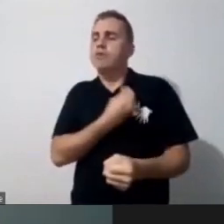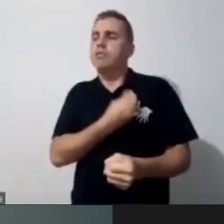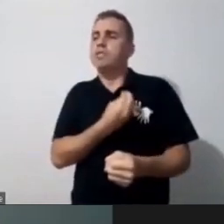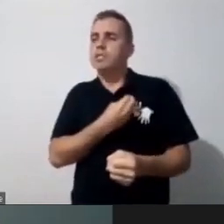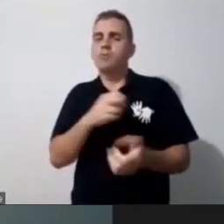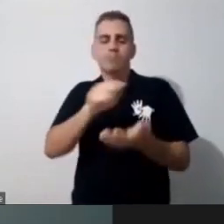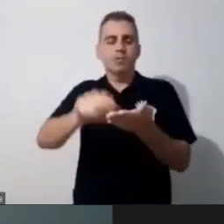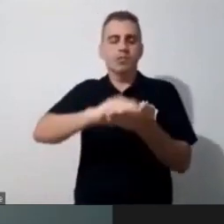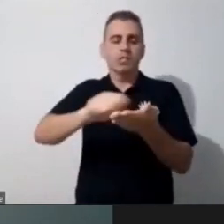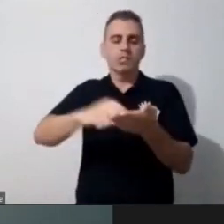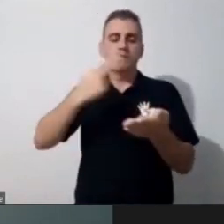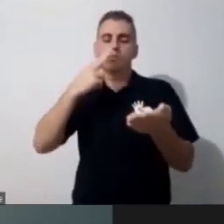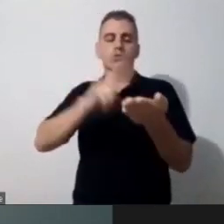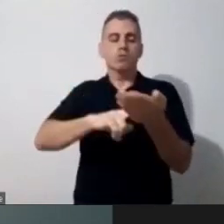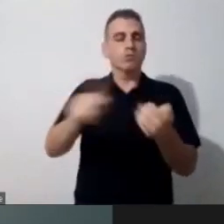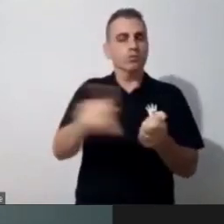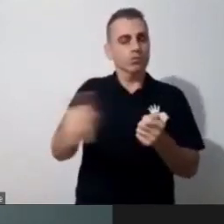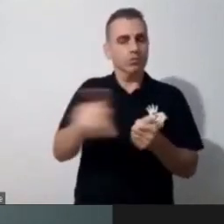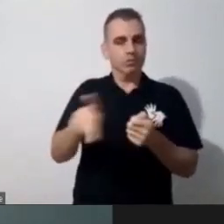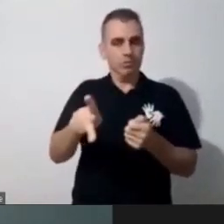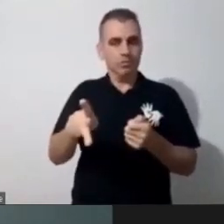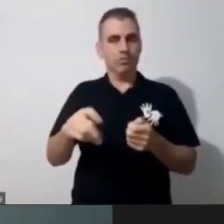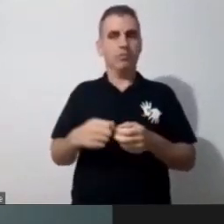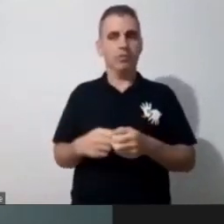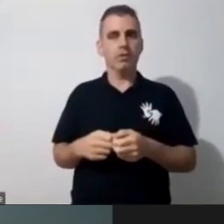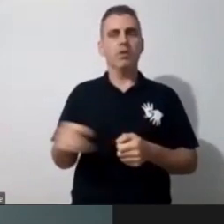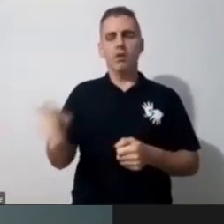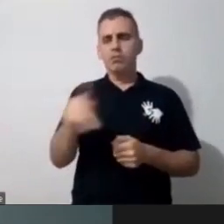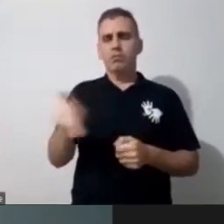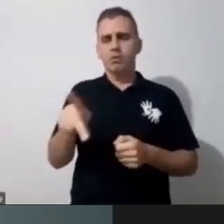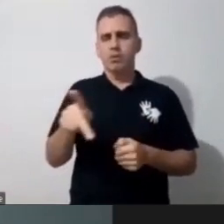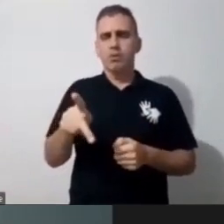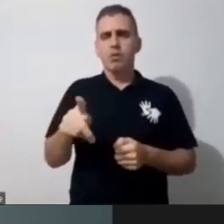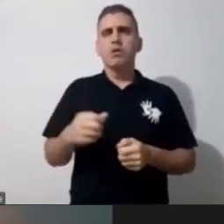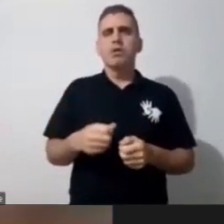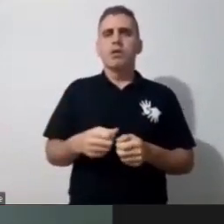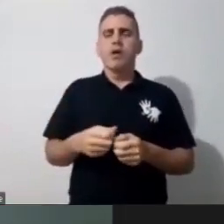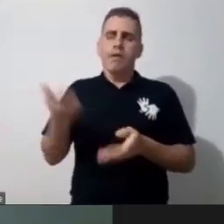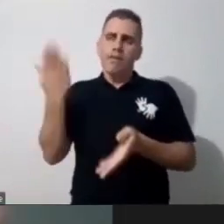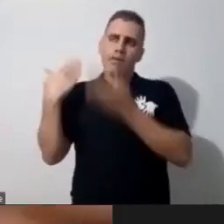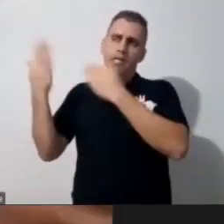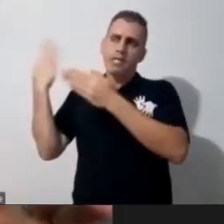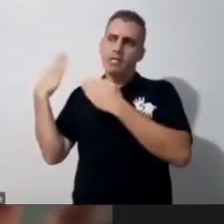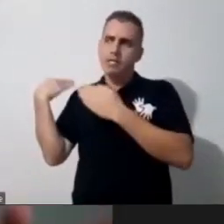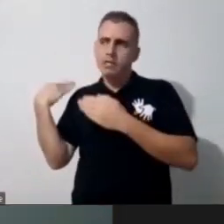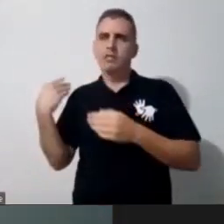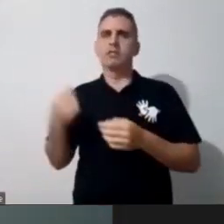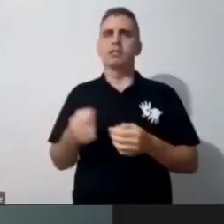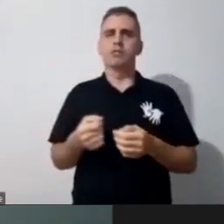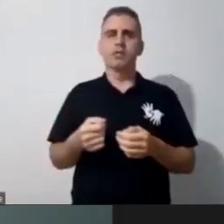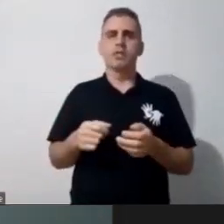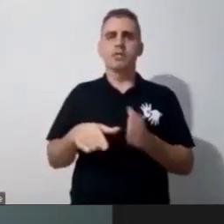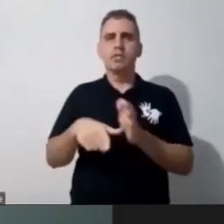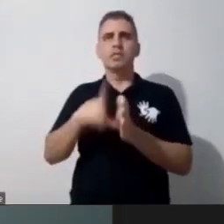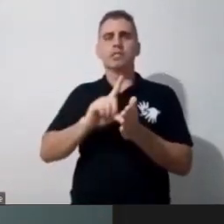professor, porque, assim, a gente que já passou pela rede apaiana, a gente sabe que a gente precisa desses momentos, né, de